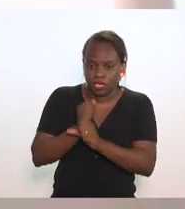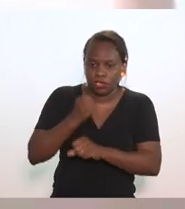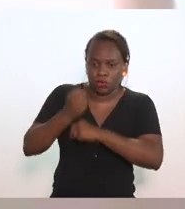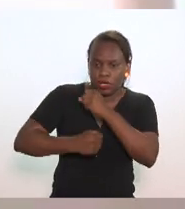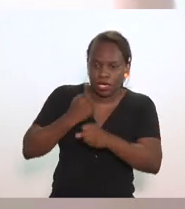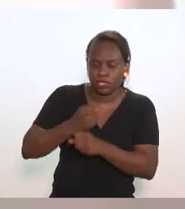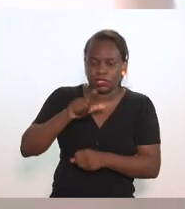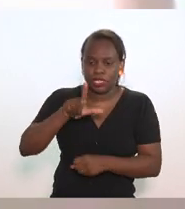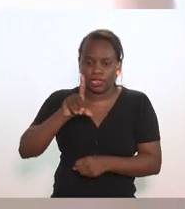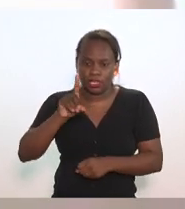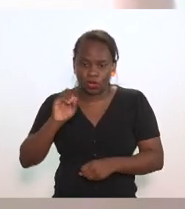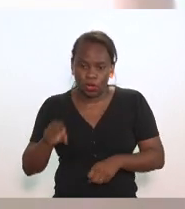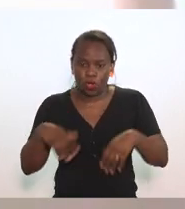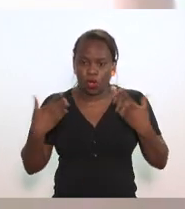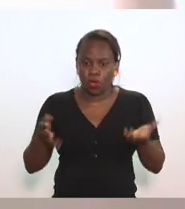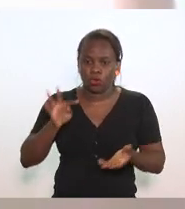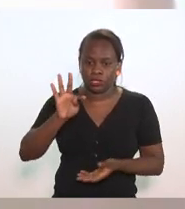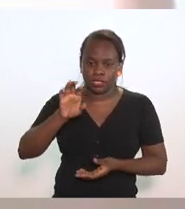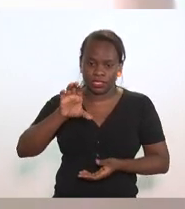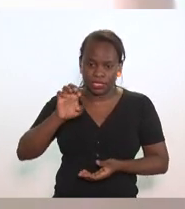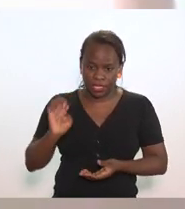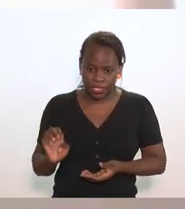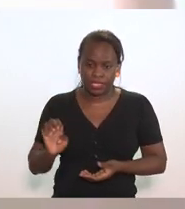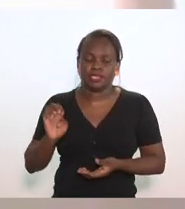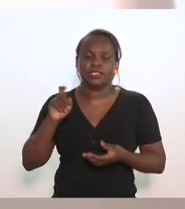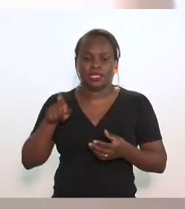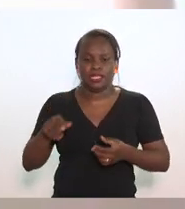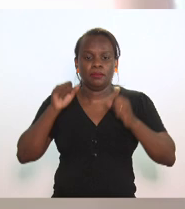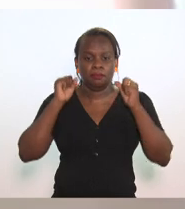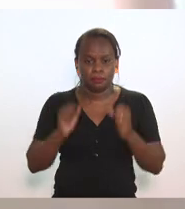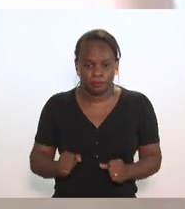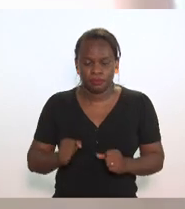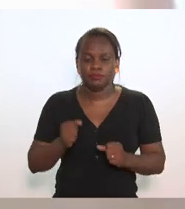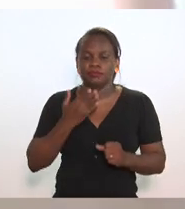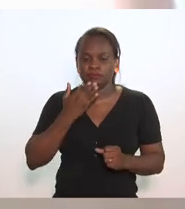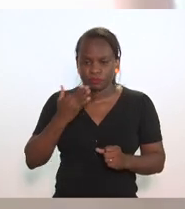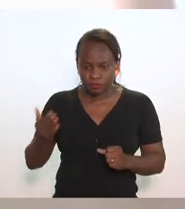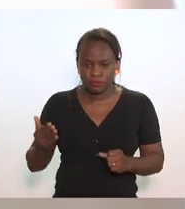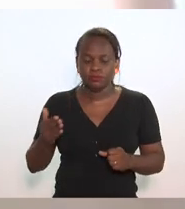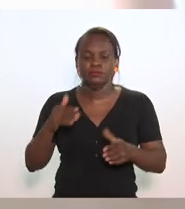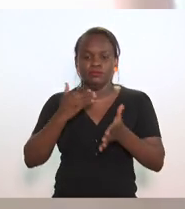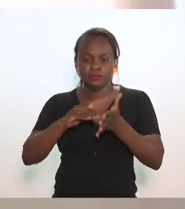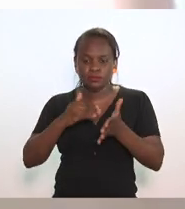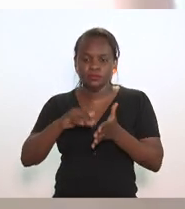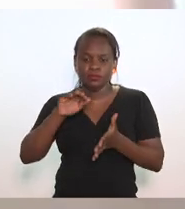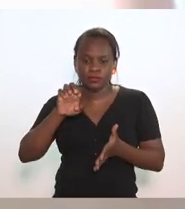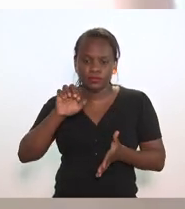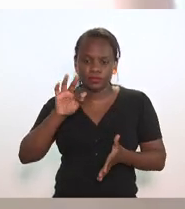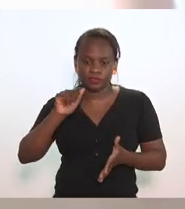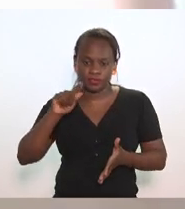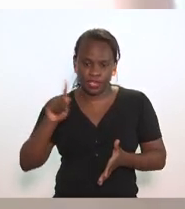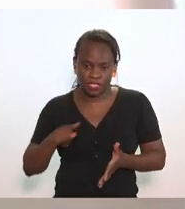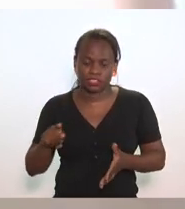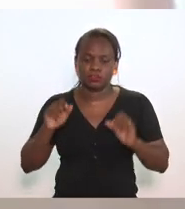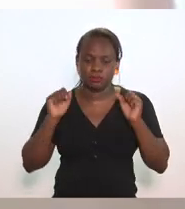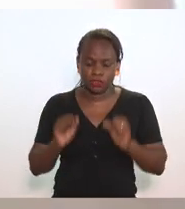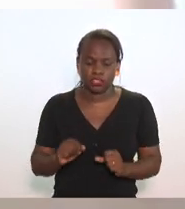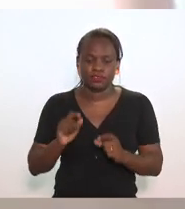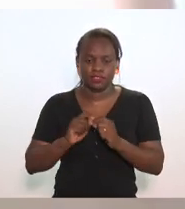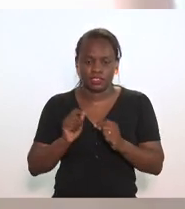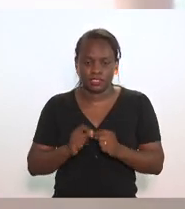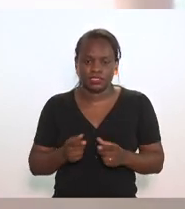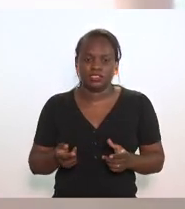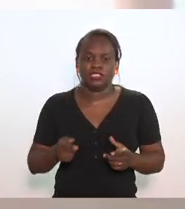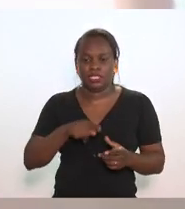pela LDO ou pelo TCE elas podem ser solicitadas à Secretaria de Fazenda que pode